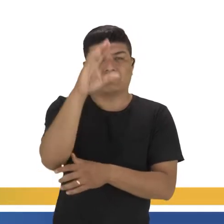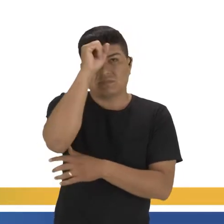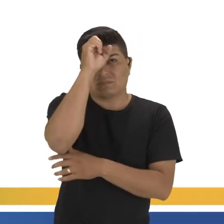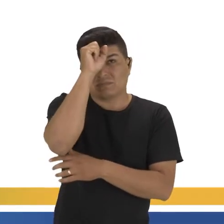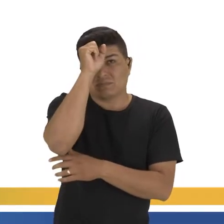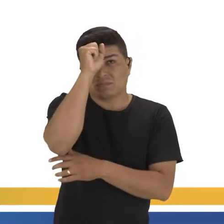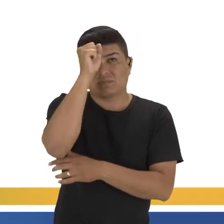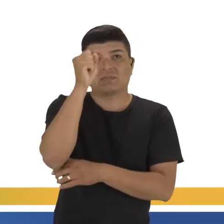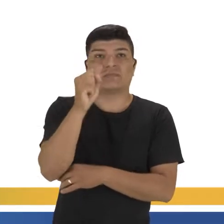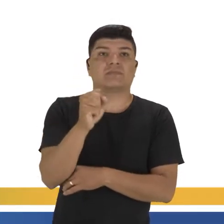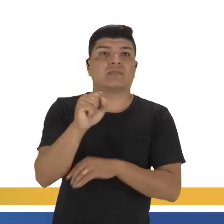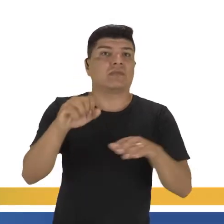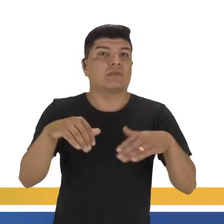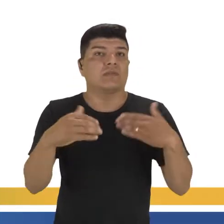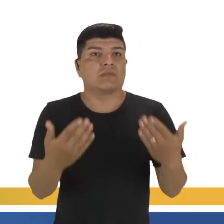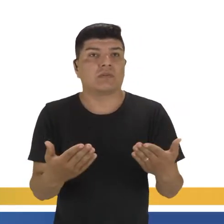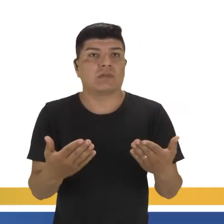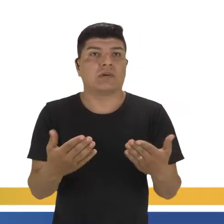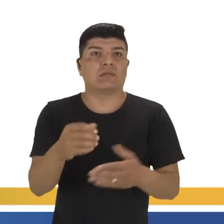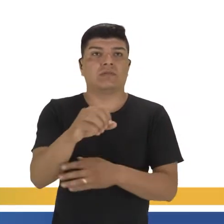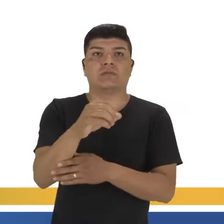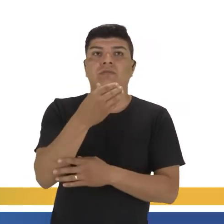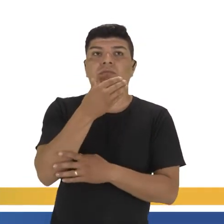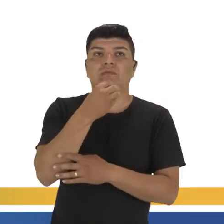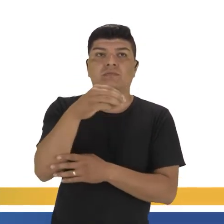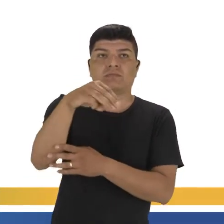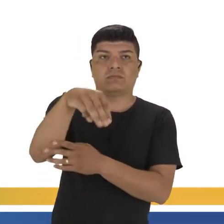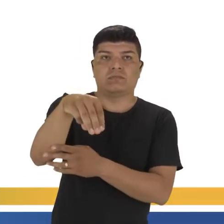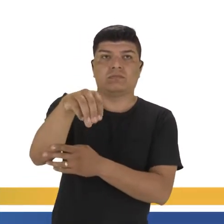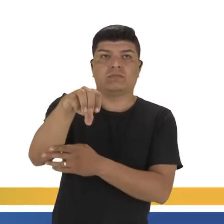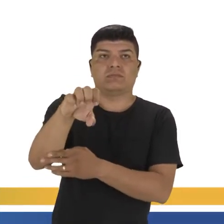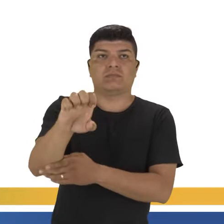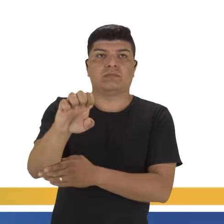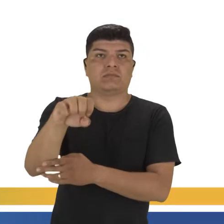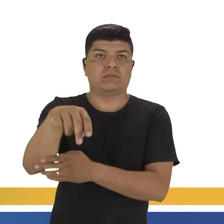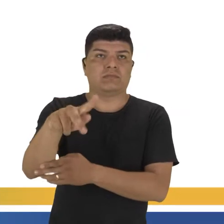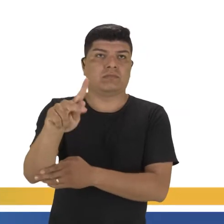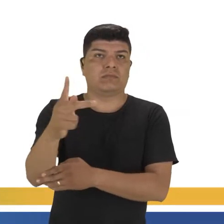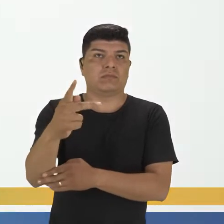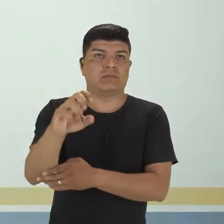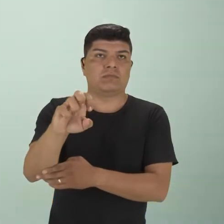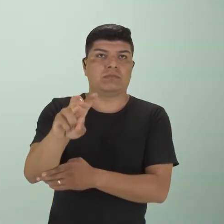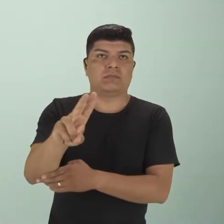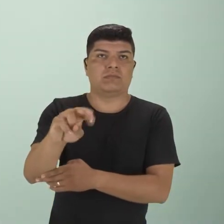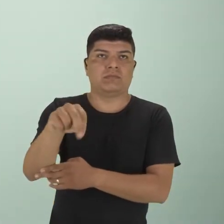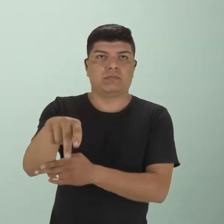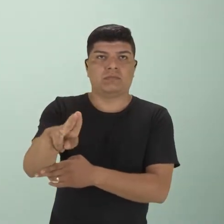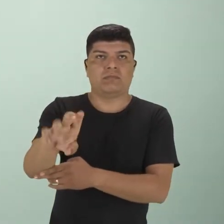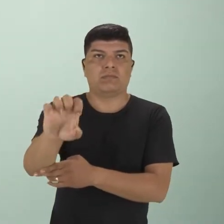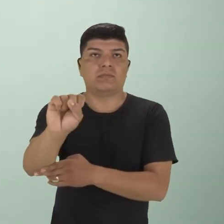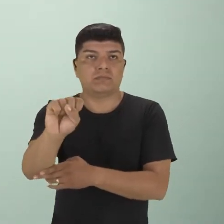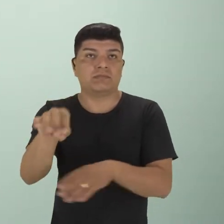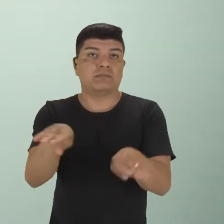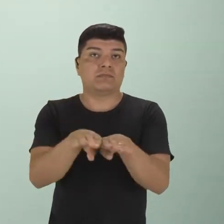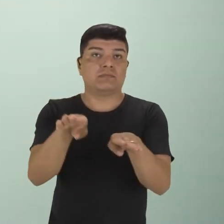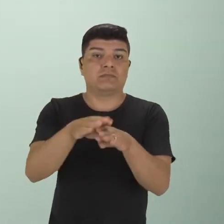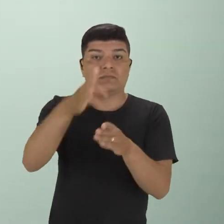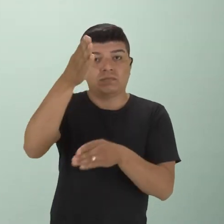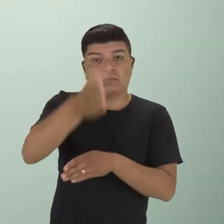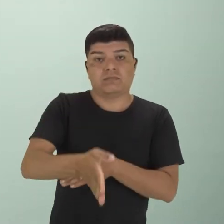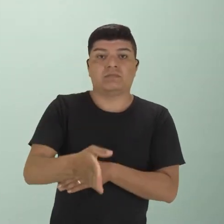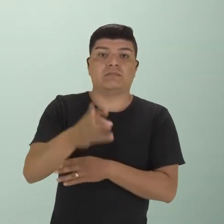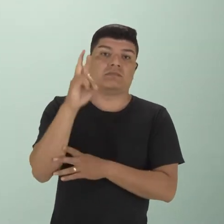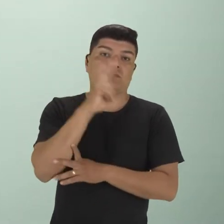aprender, os Mensheviks e os Bolsheviks. Essa formação, ela vai estar também participando da Revolução Russa